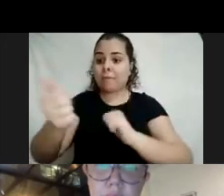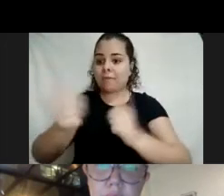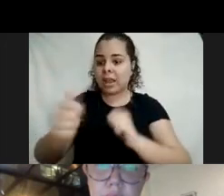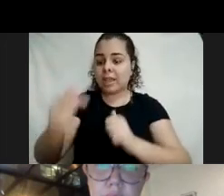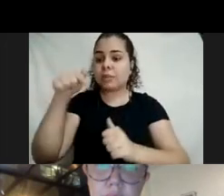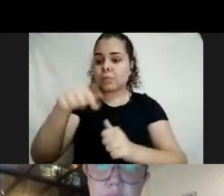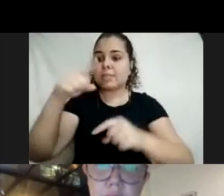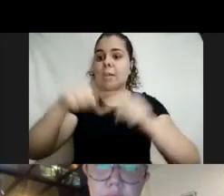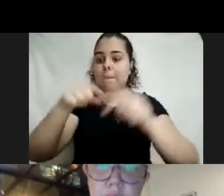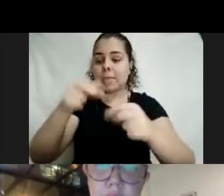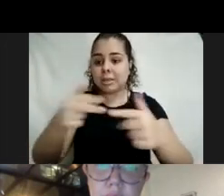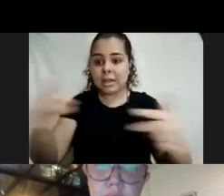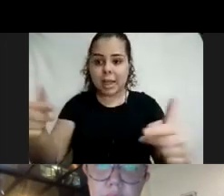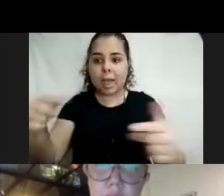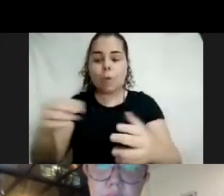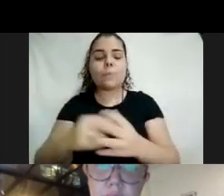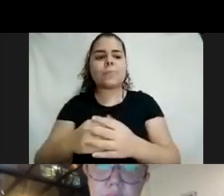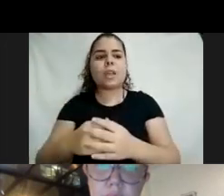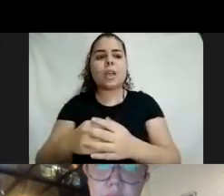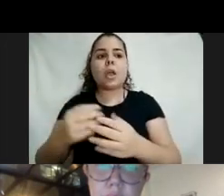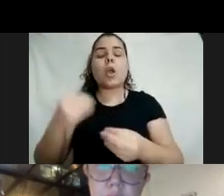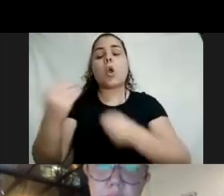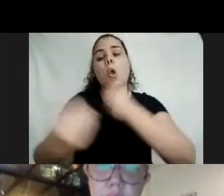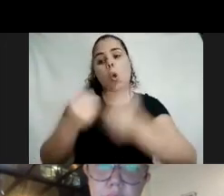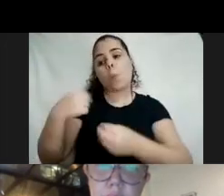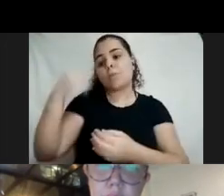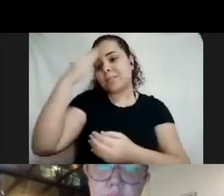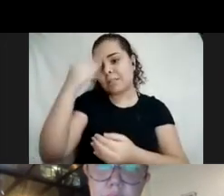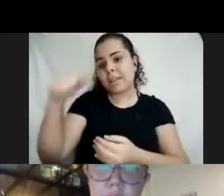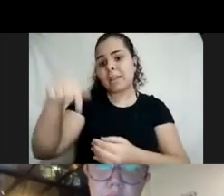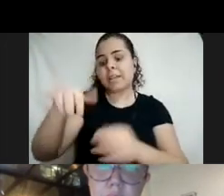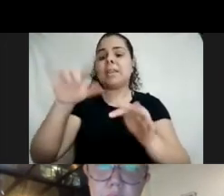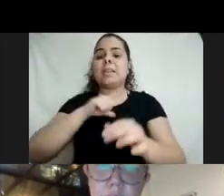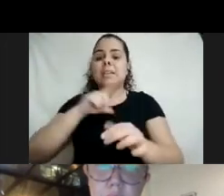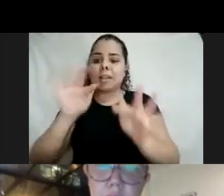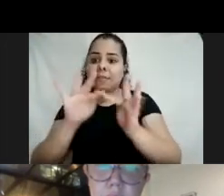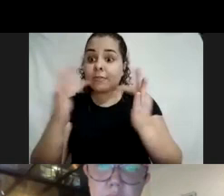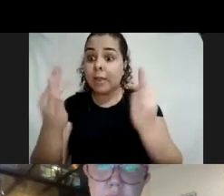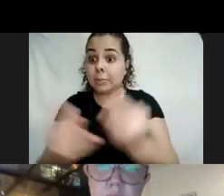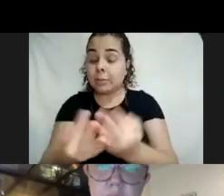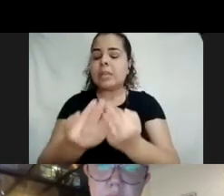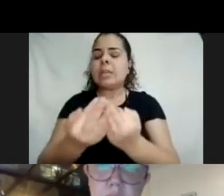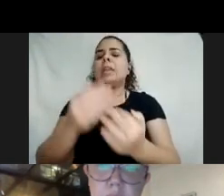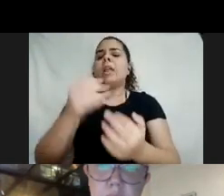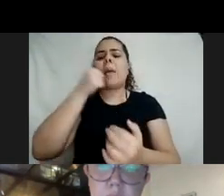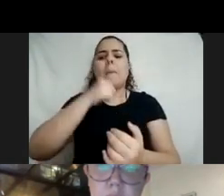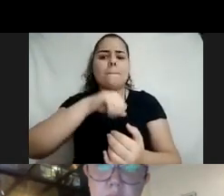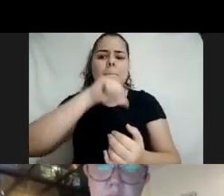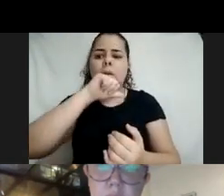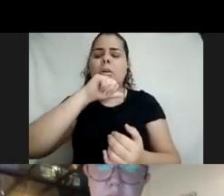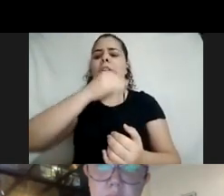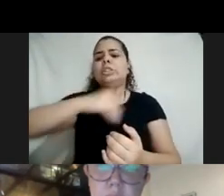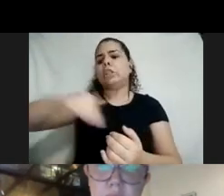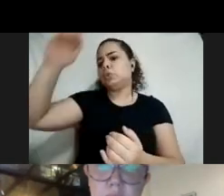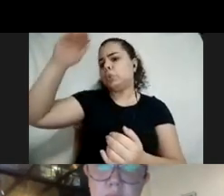Então, como eu sei que aqui a gente tem mãe de adulto e adolescente com deficiência, mãe, pai,